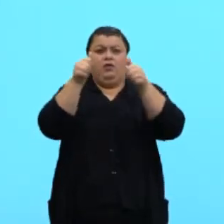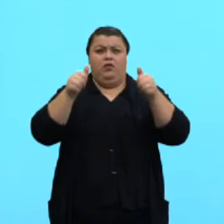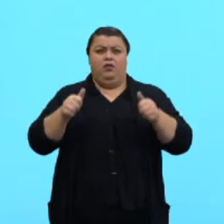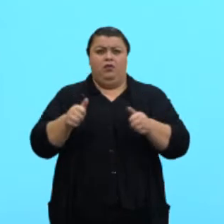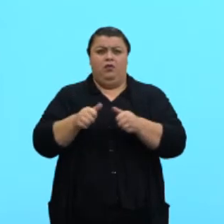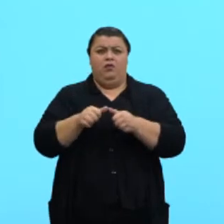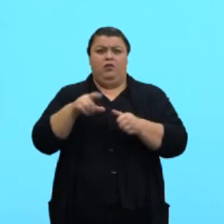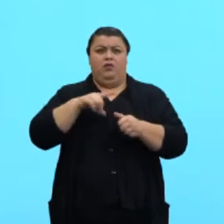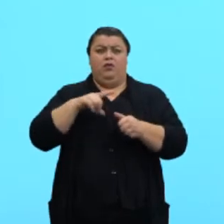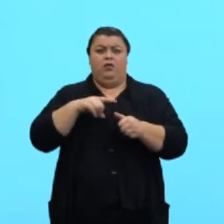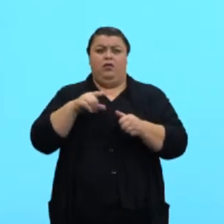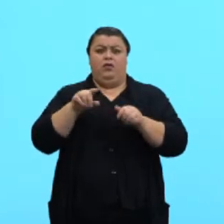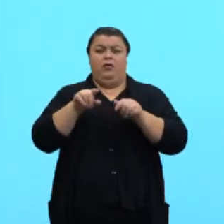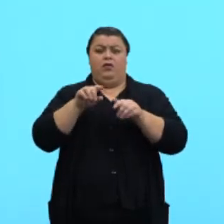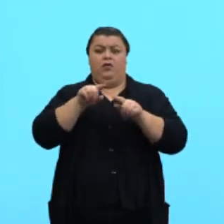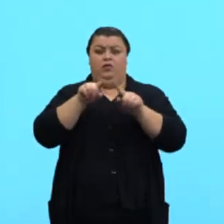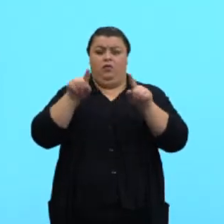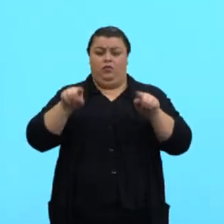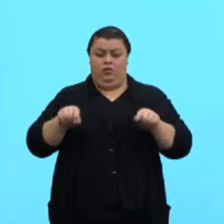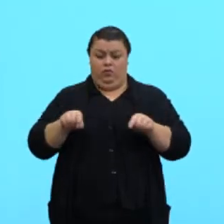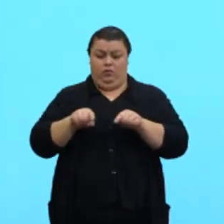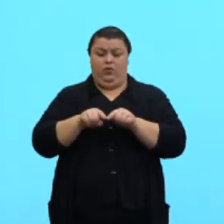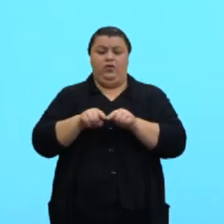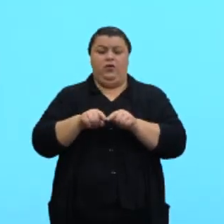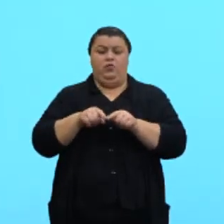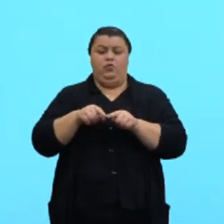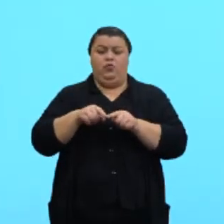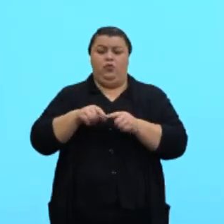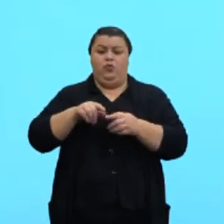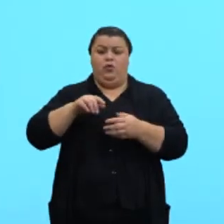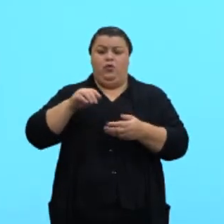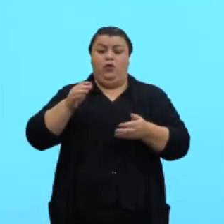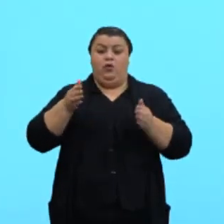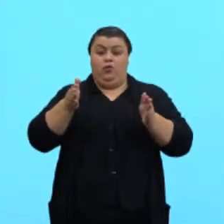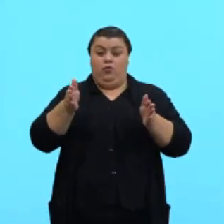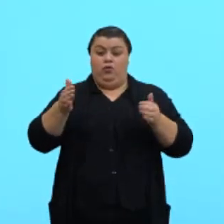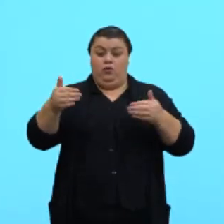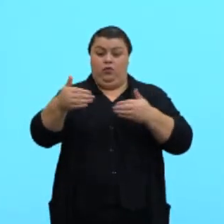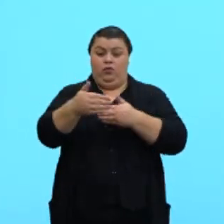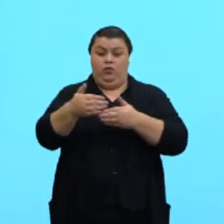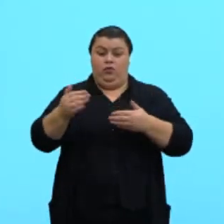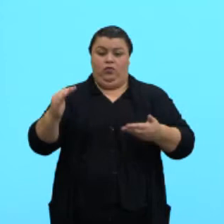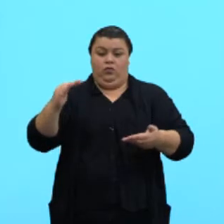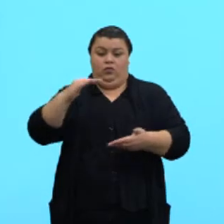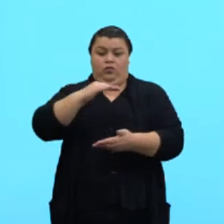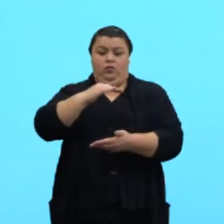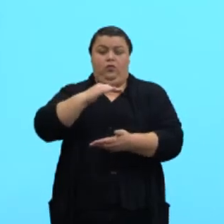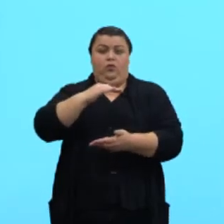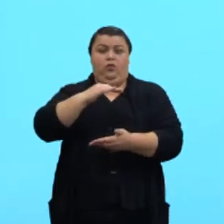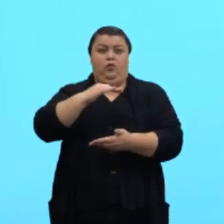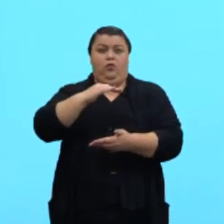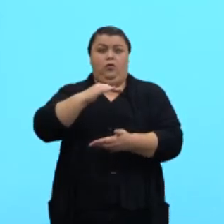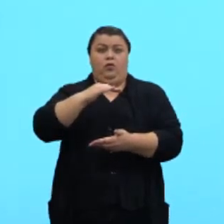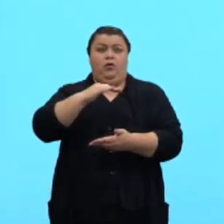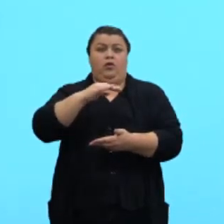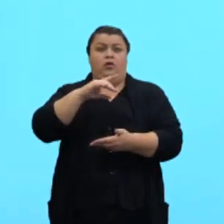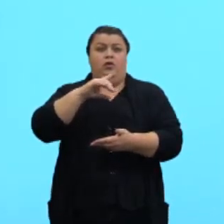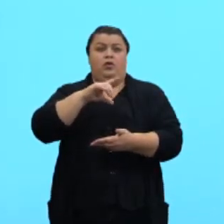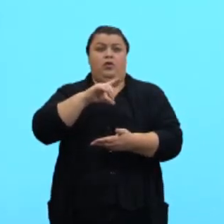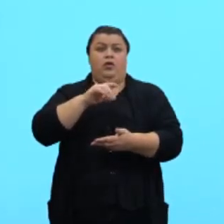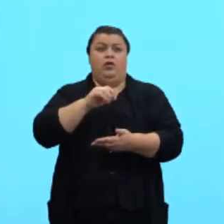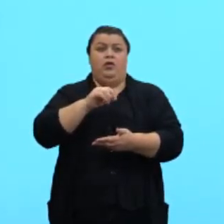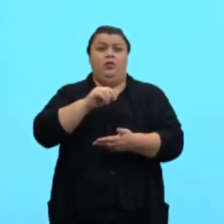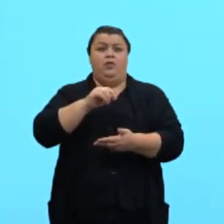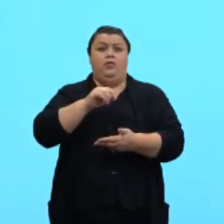formada por quadrados, então, todos os seus lados são quadrados. E aqui nós temos, então, um